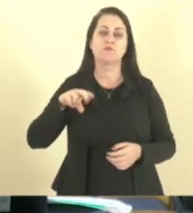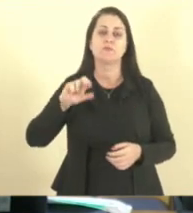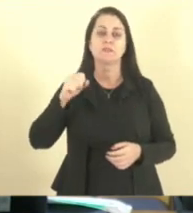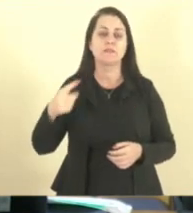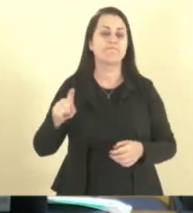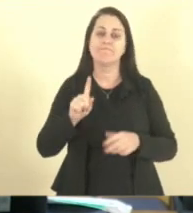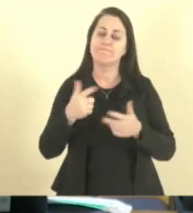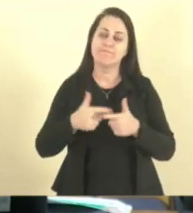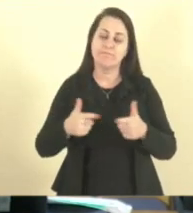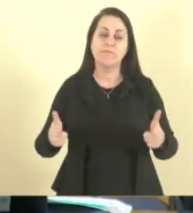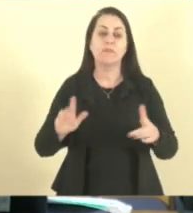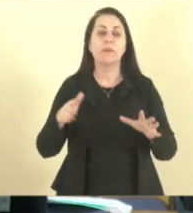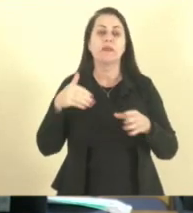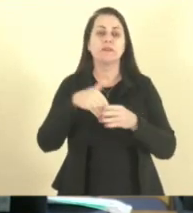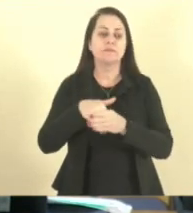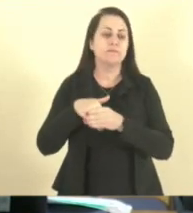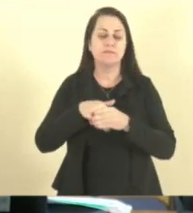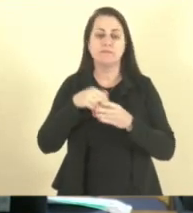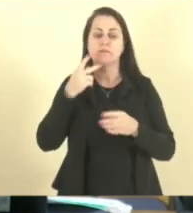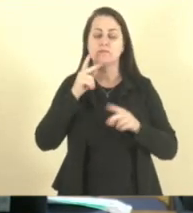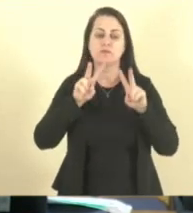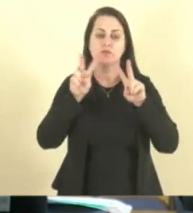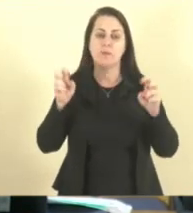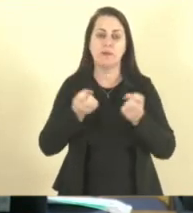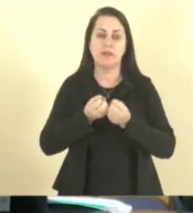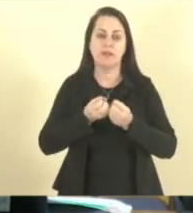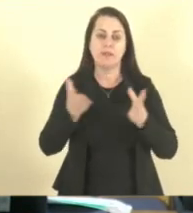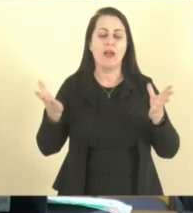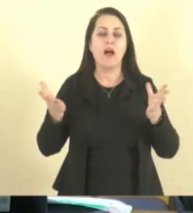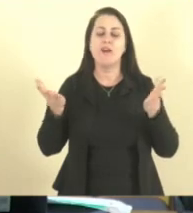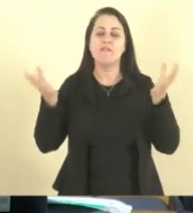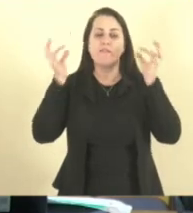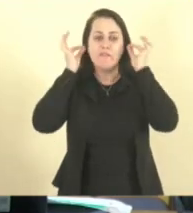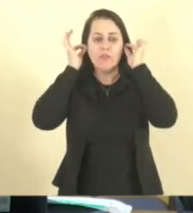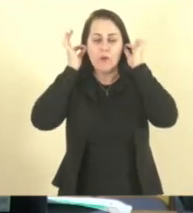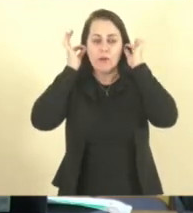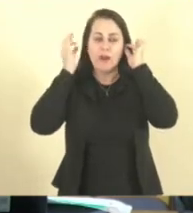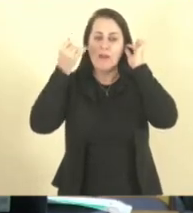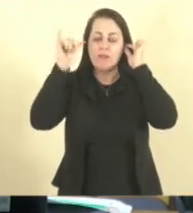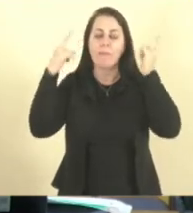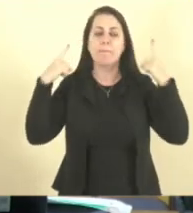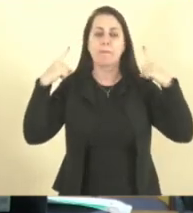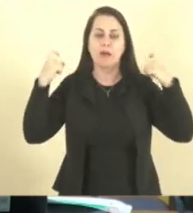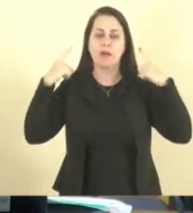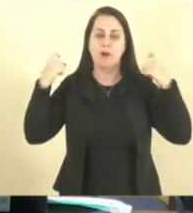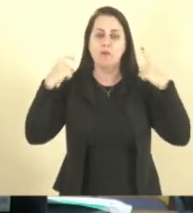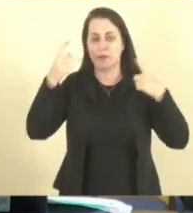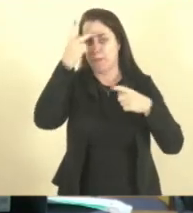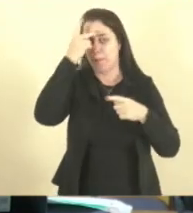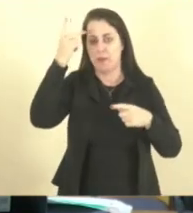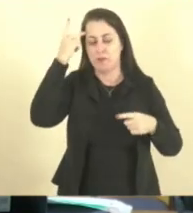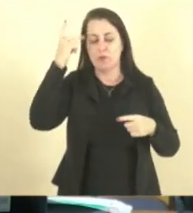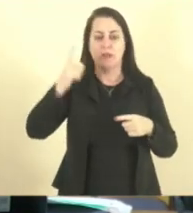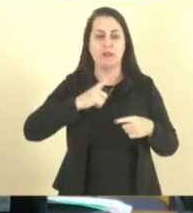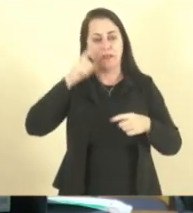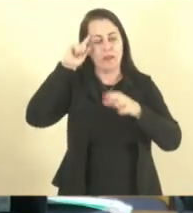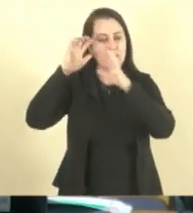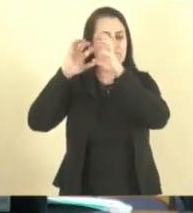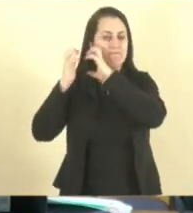um projeto do deputado Chambinho que dispõe sobre o fornecimento de fones anti-ruído para as pessoas com transtorno